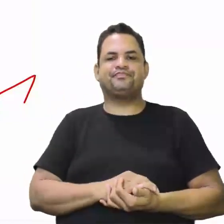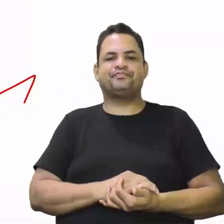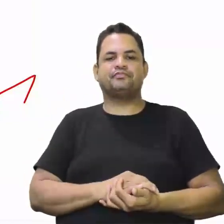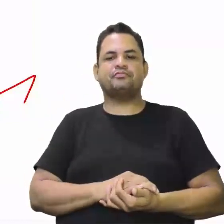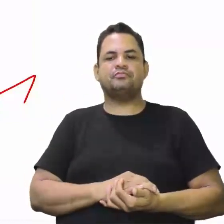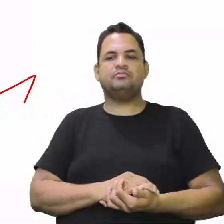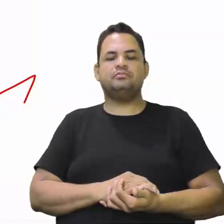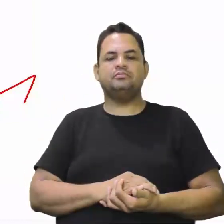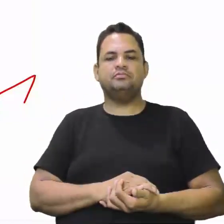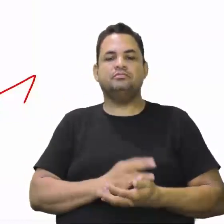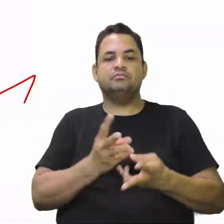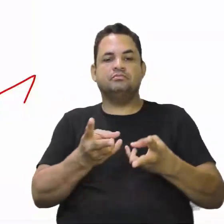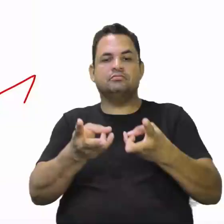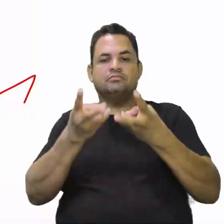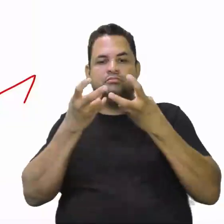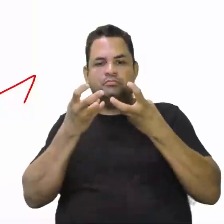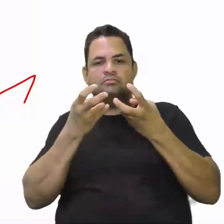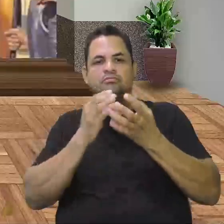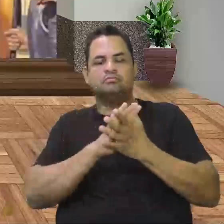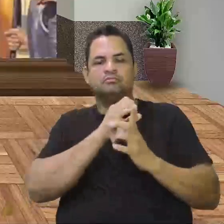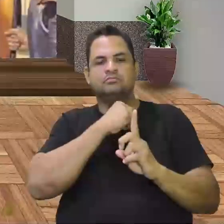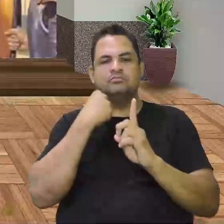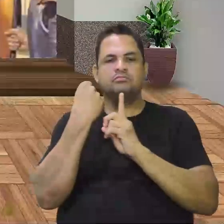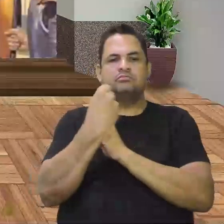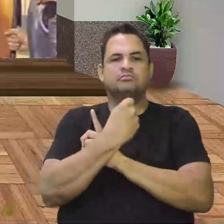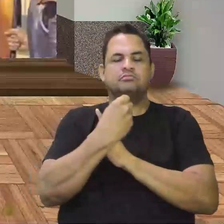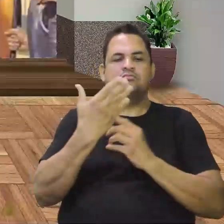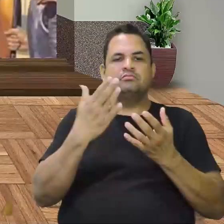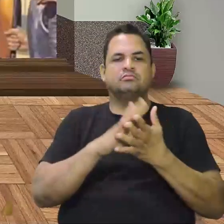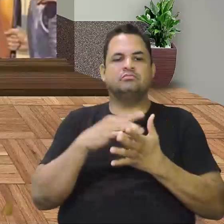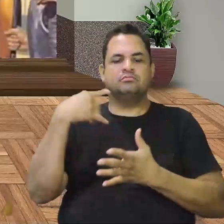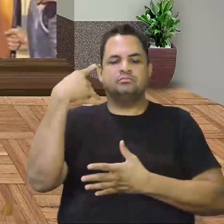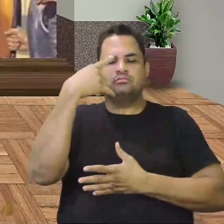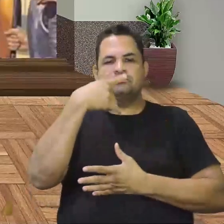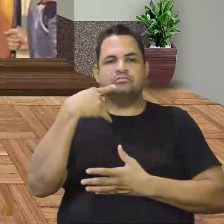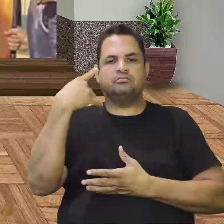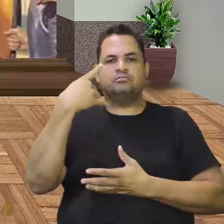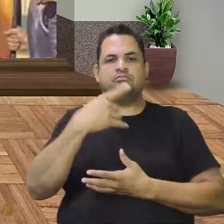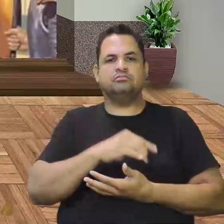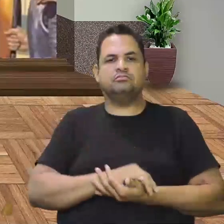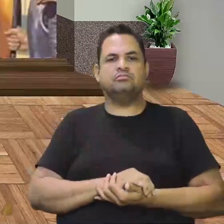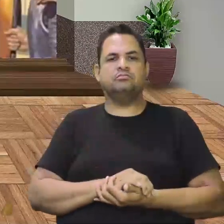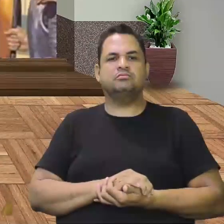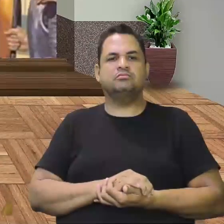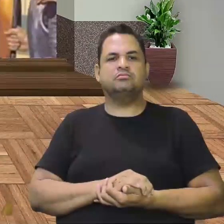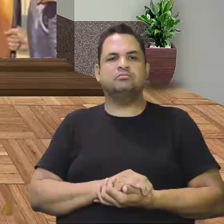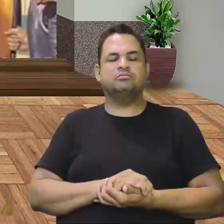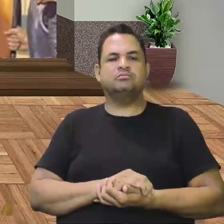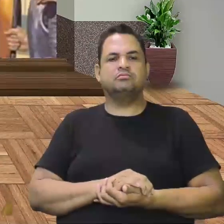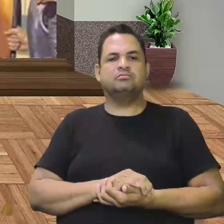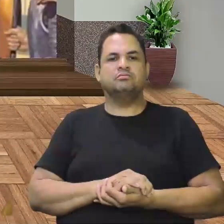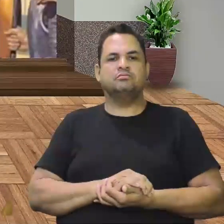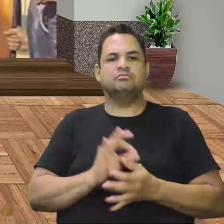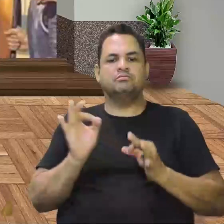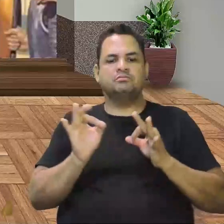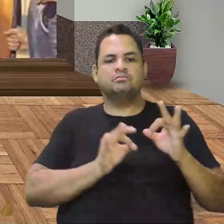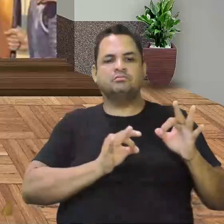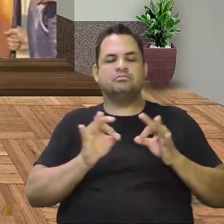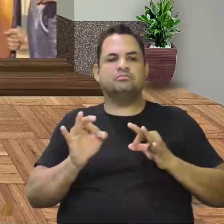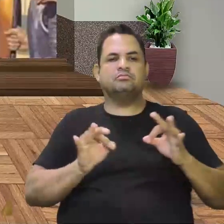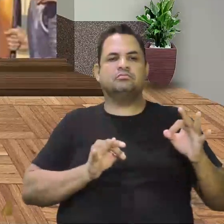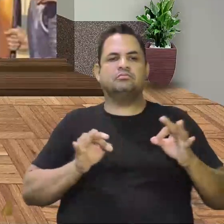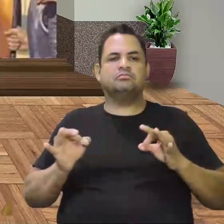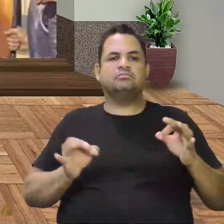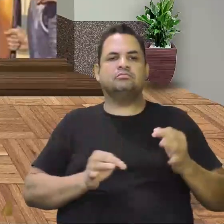Então, percebam vocês, essas sociedades, espanhola, a sociedade espanhola, ela se formando. Ela se